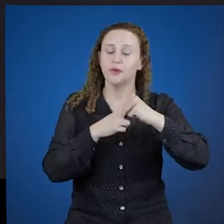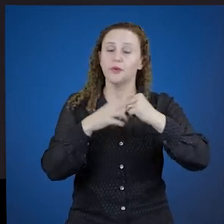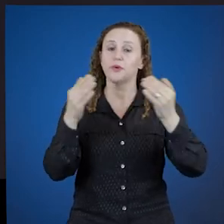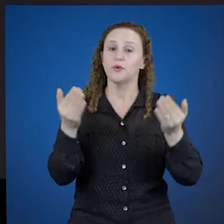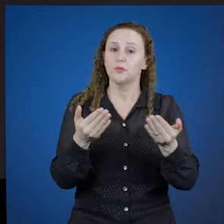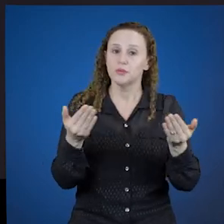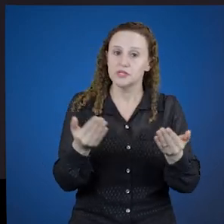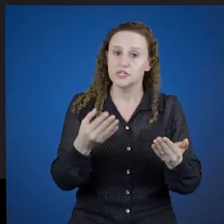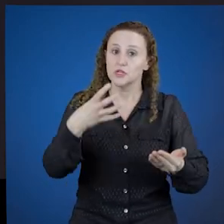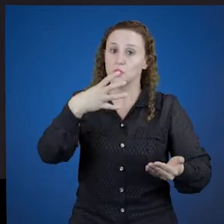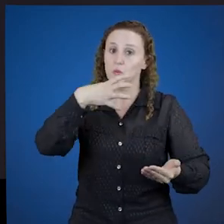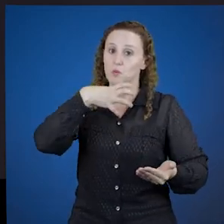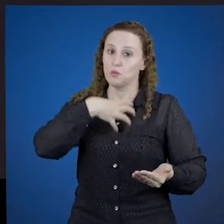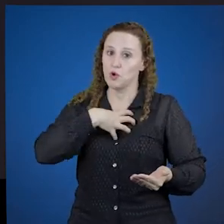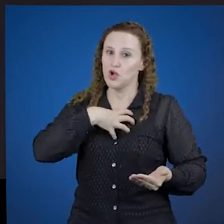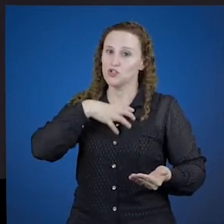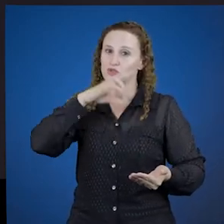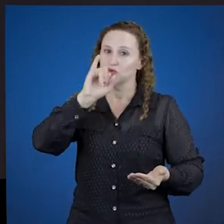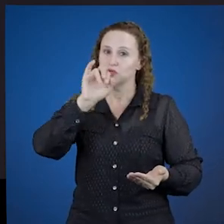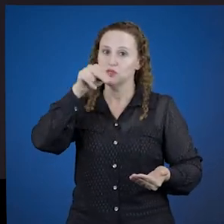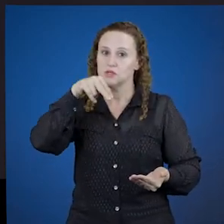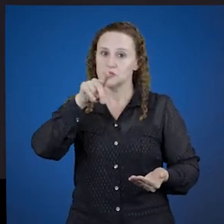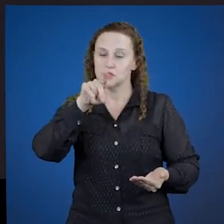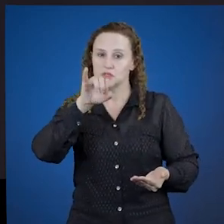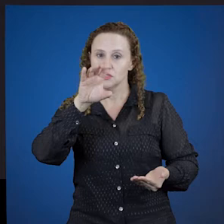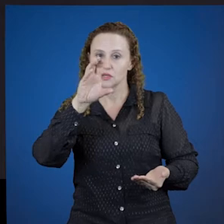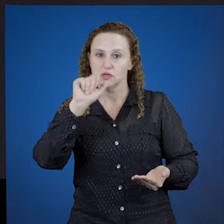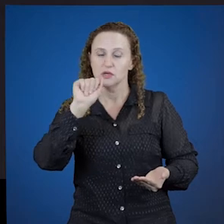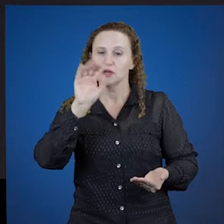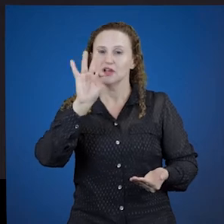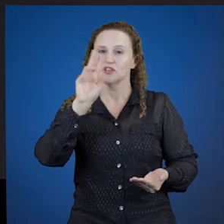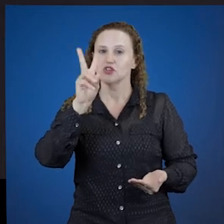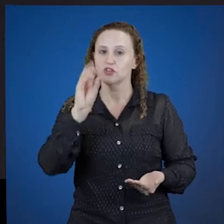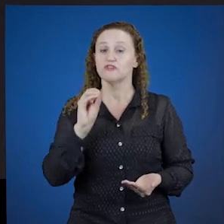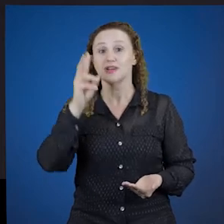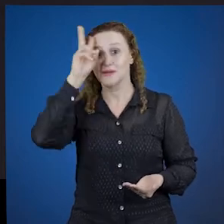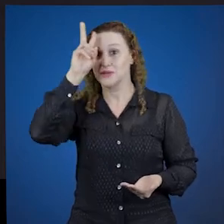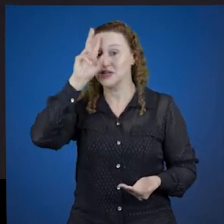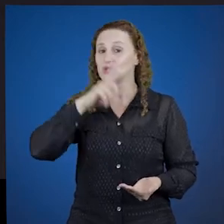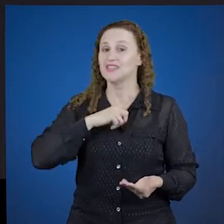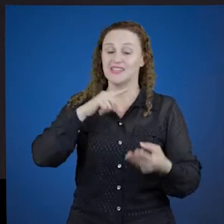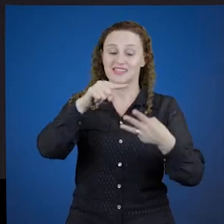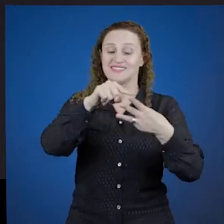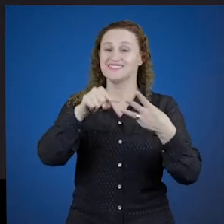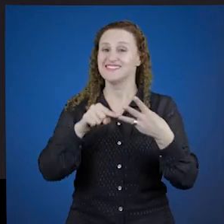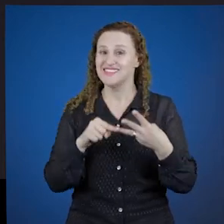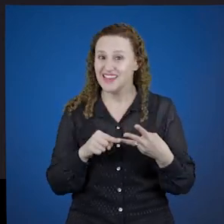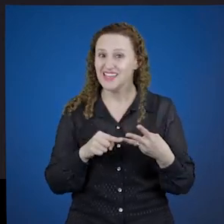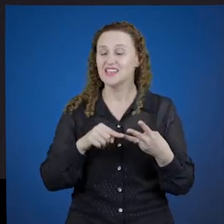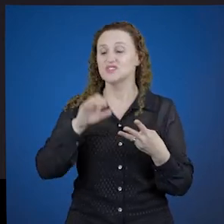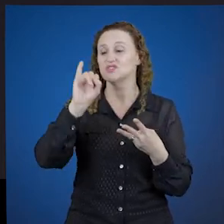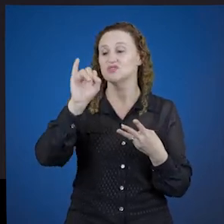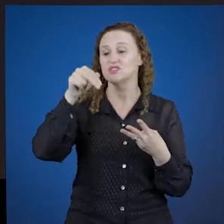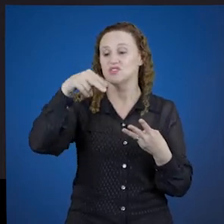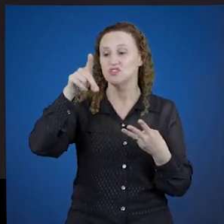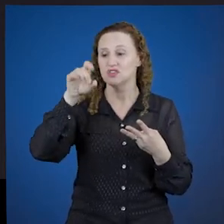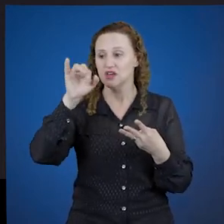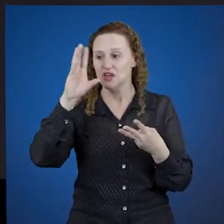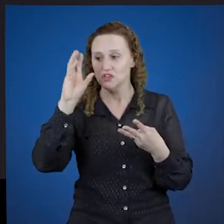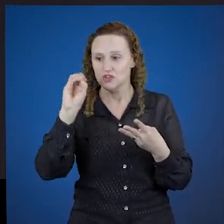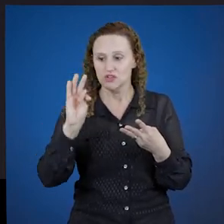O presente, do modo indicativo, lembrando também que o verbo tem três modos, que são o